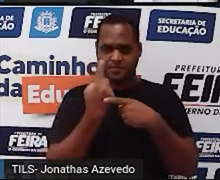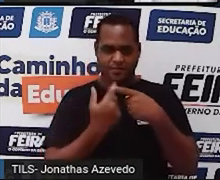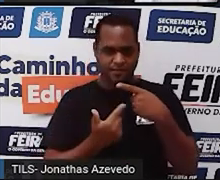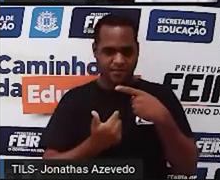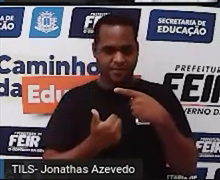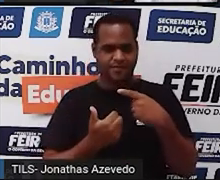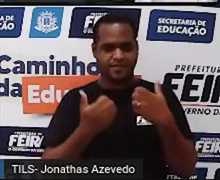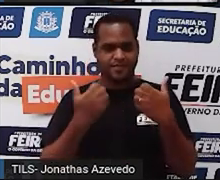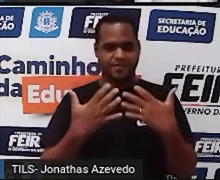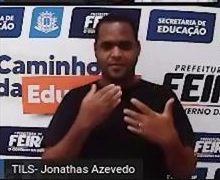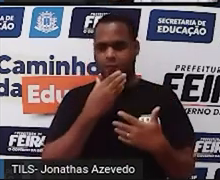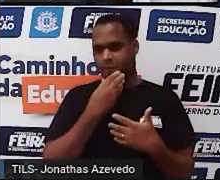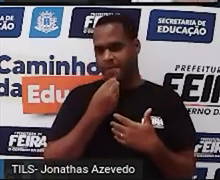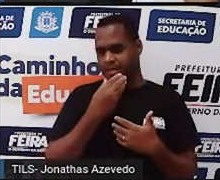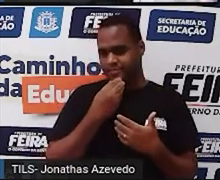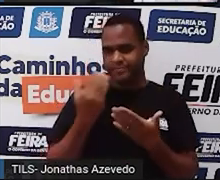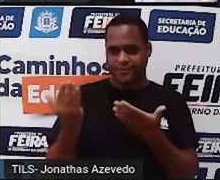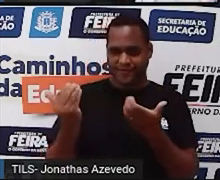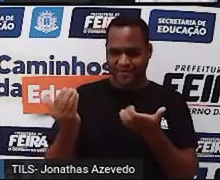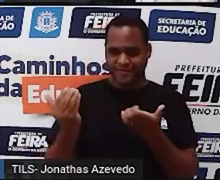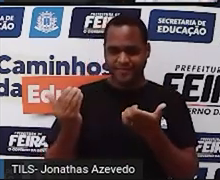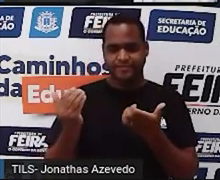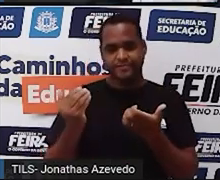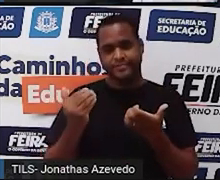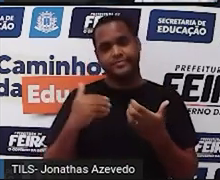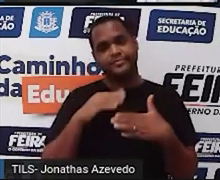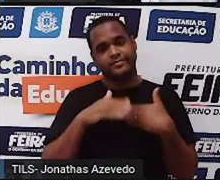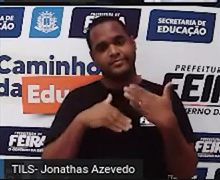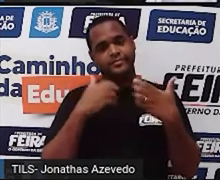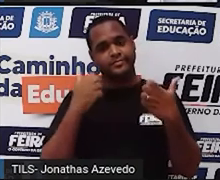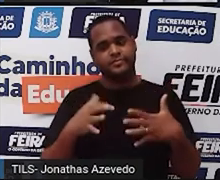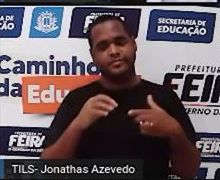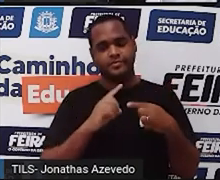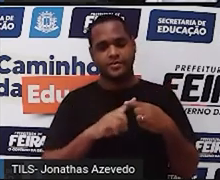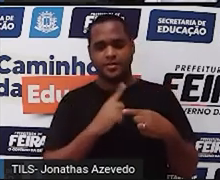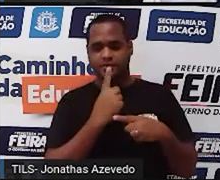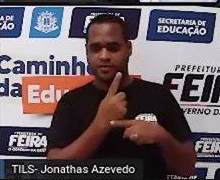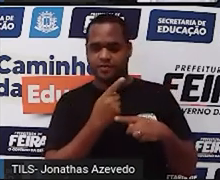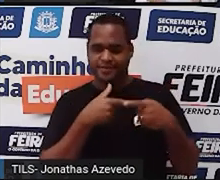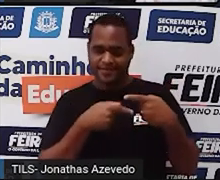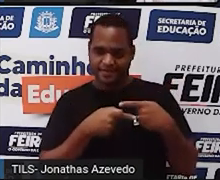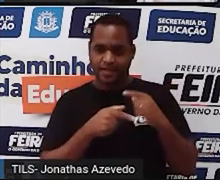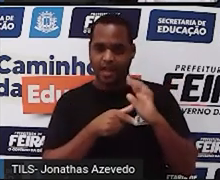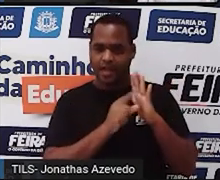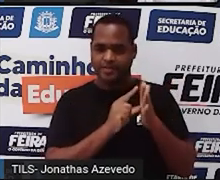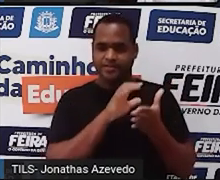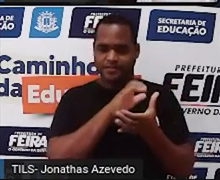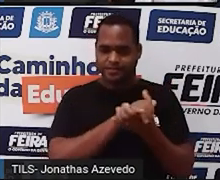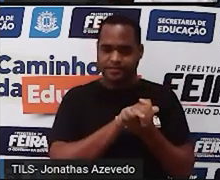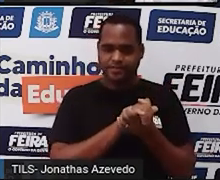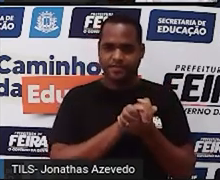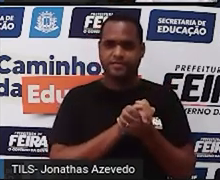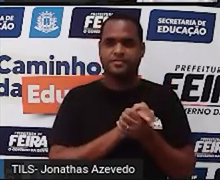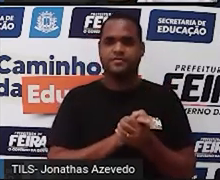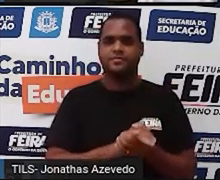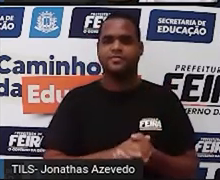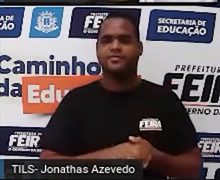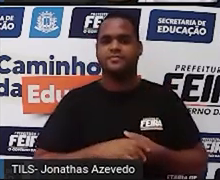como rapaz, mais um sétimo da vida dele antes de se casar,